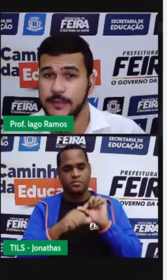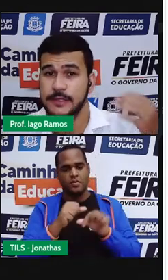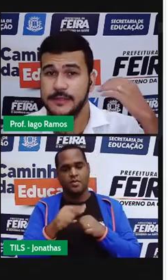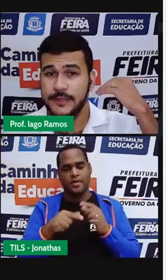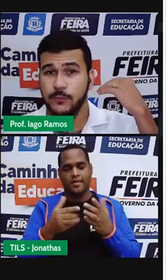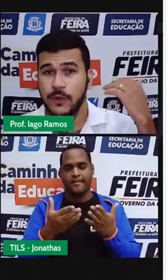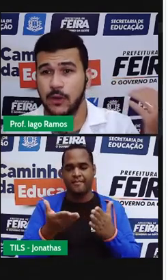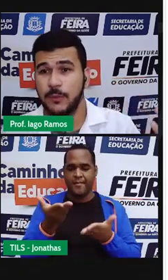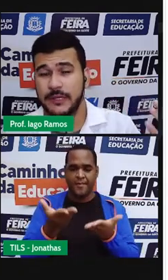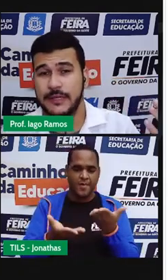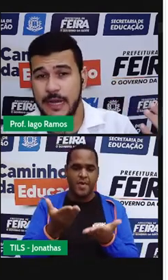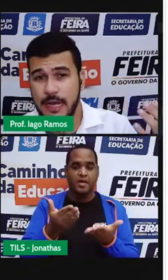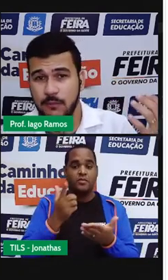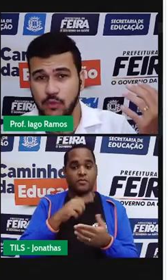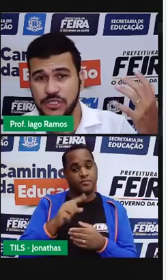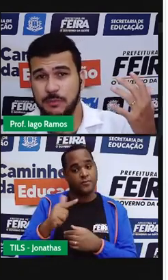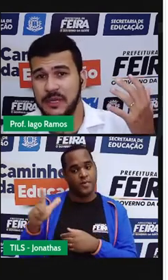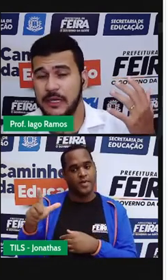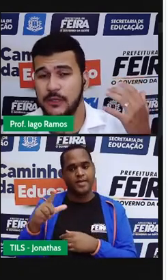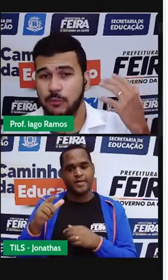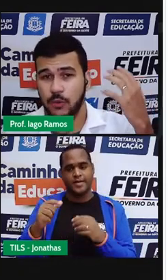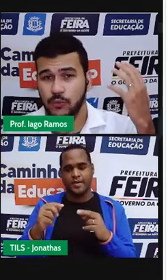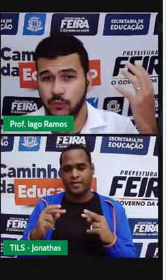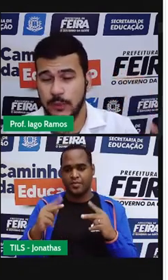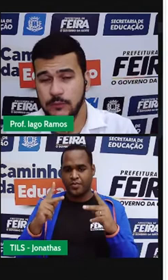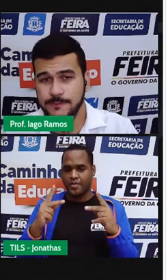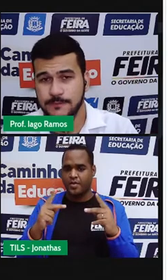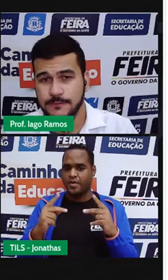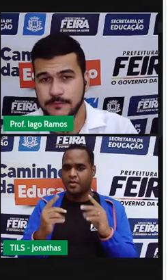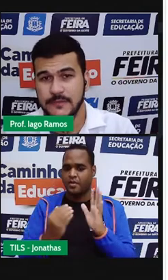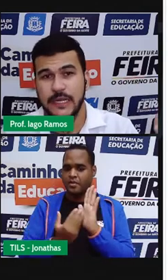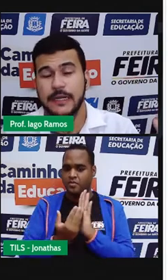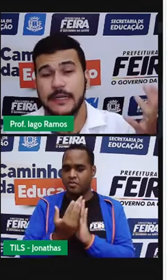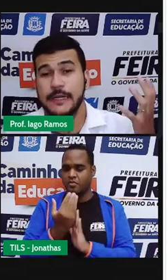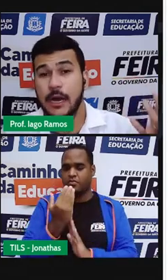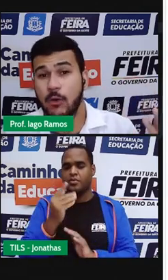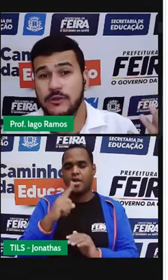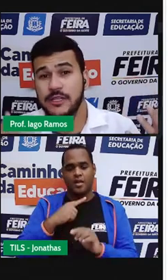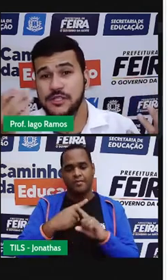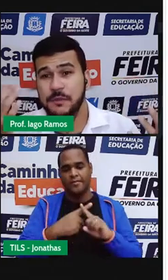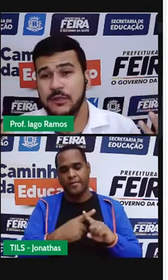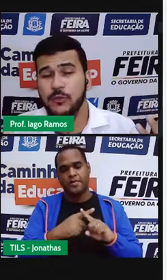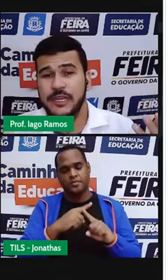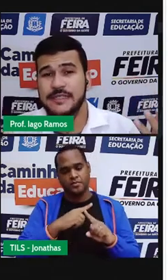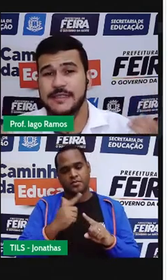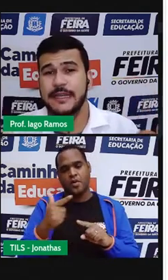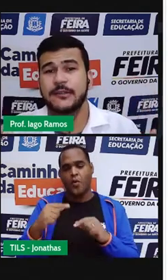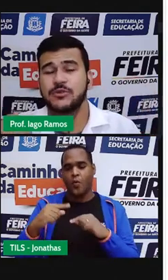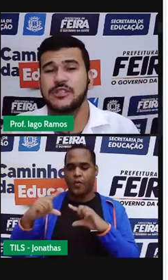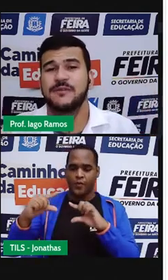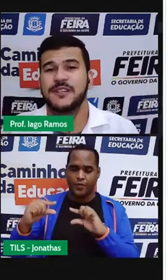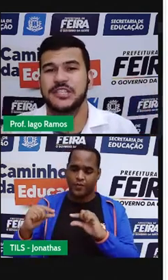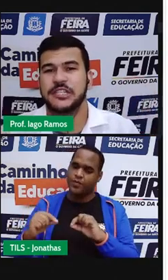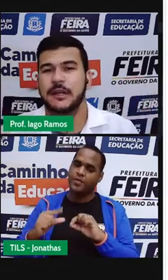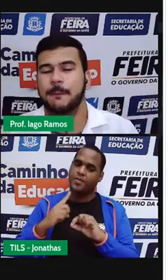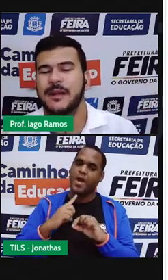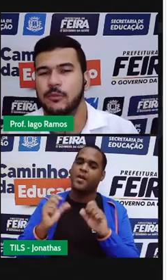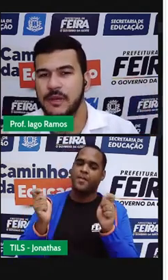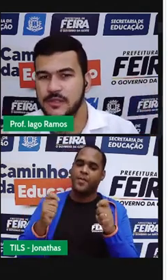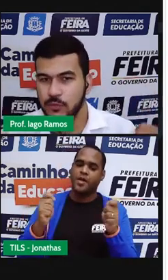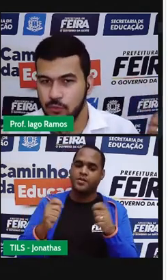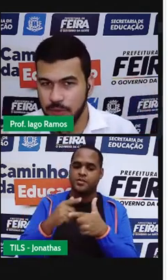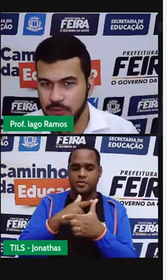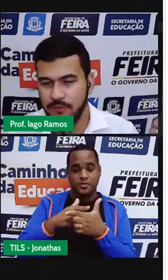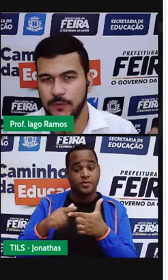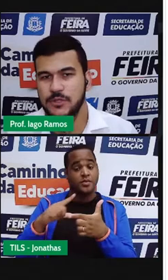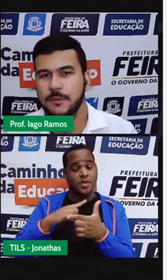se uma aumentar multiplicando por um número e a outra diminuir sendo dividida pelo